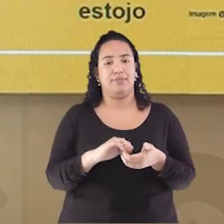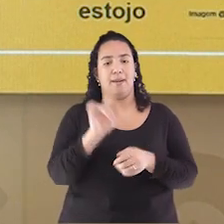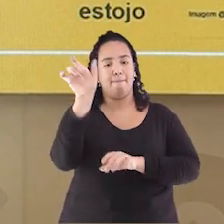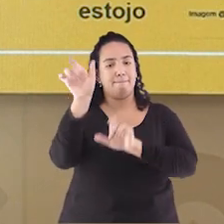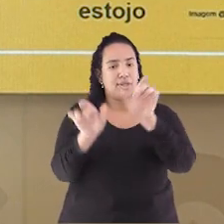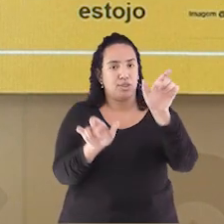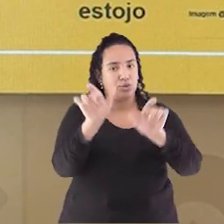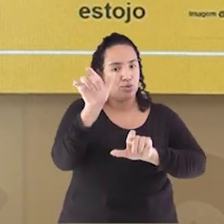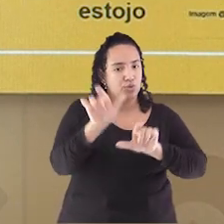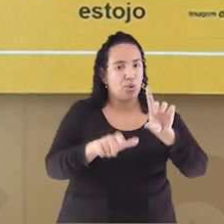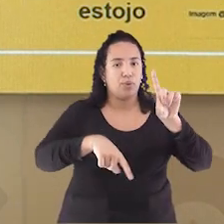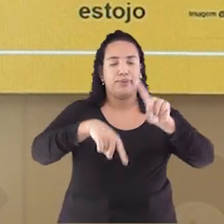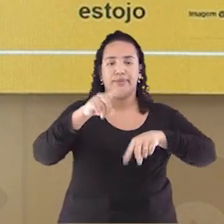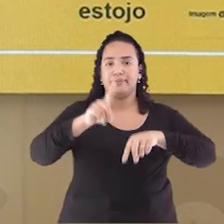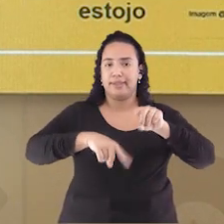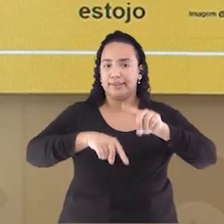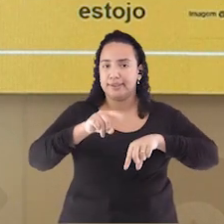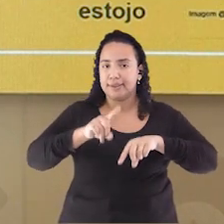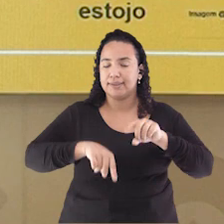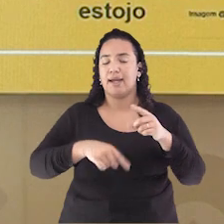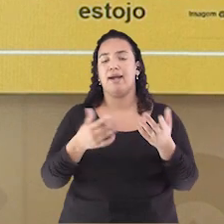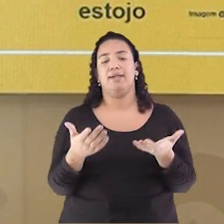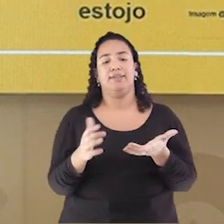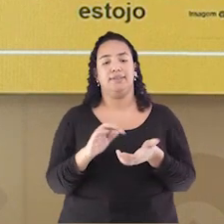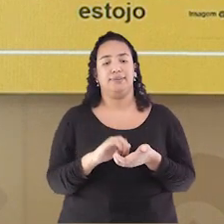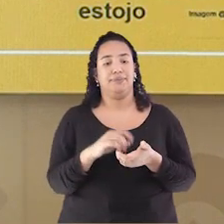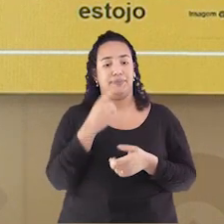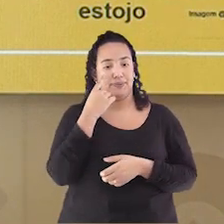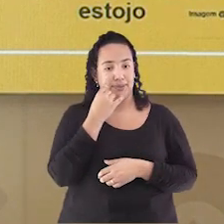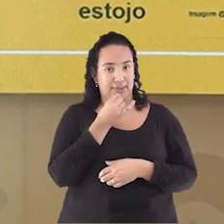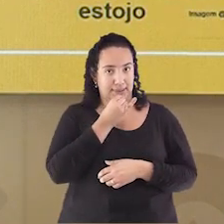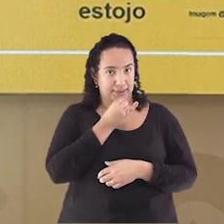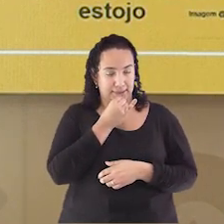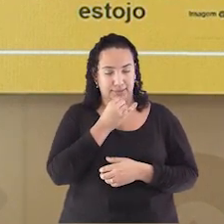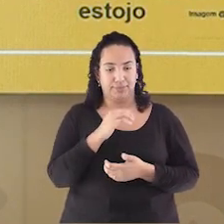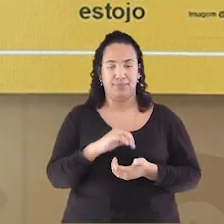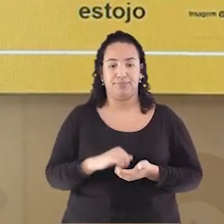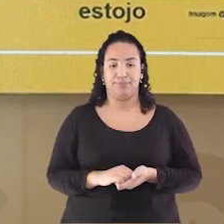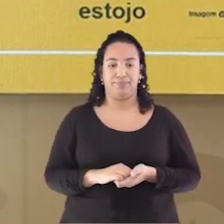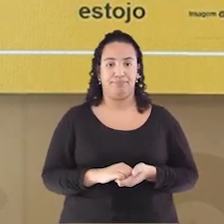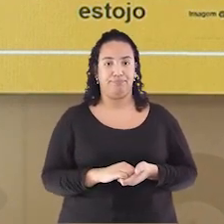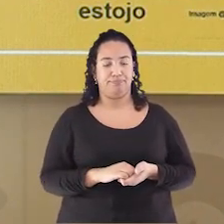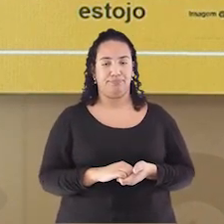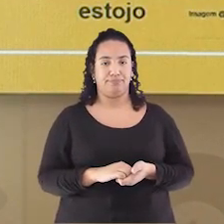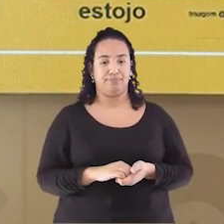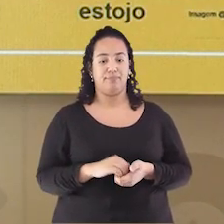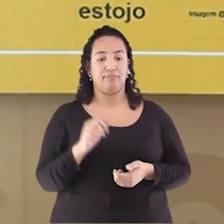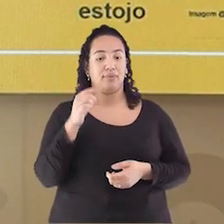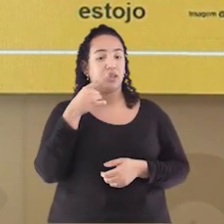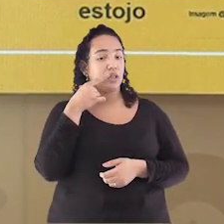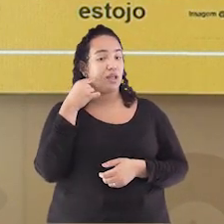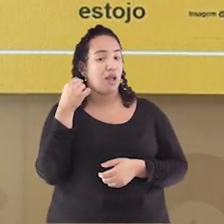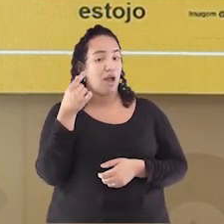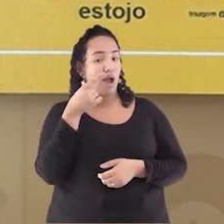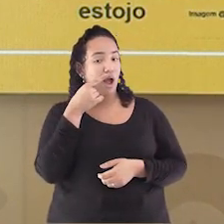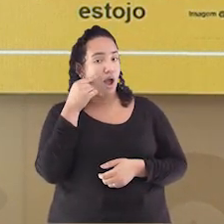As pessoas Aos lugares Veja os exemplos Estoujo